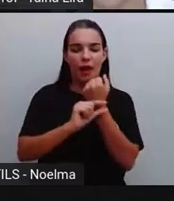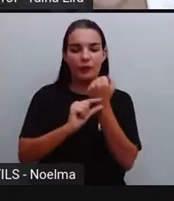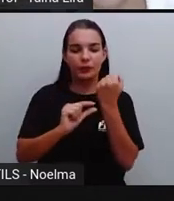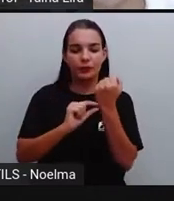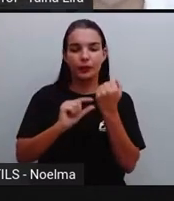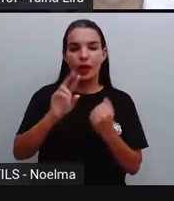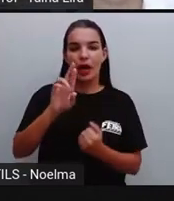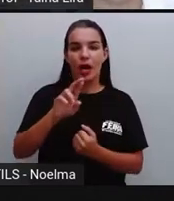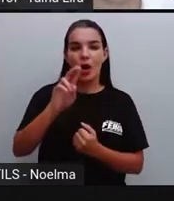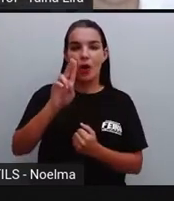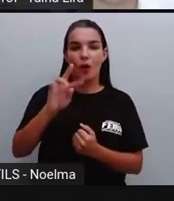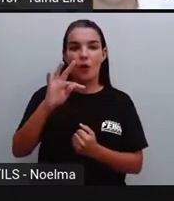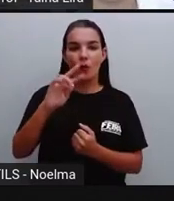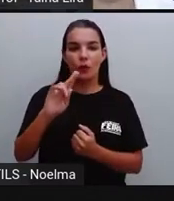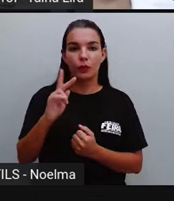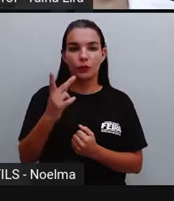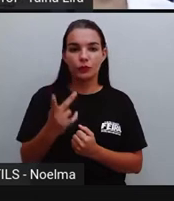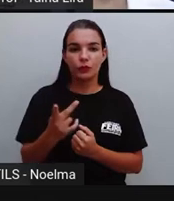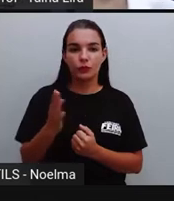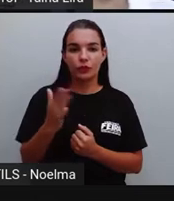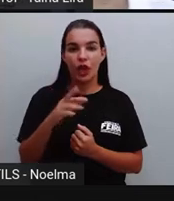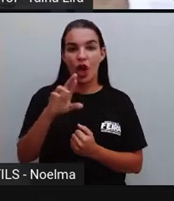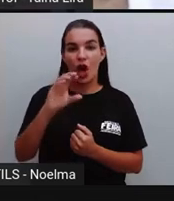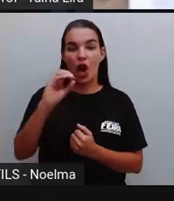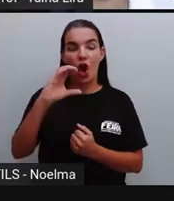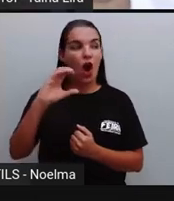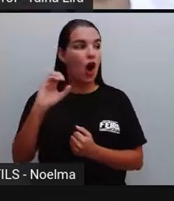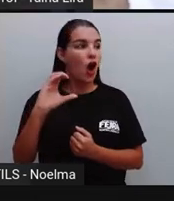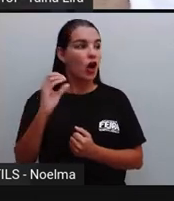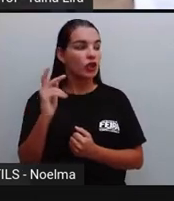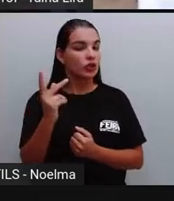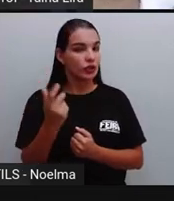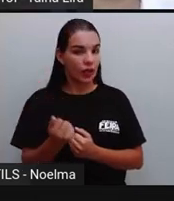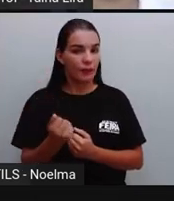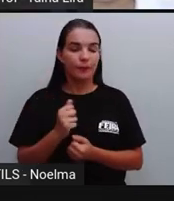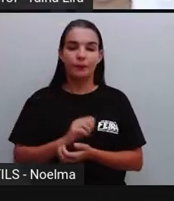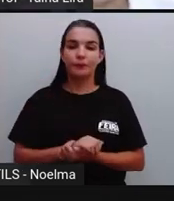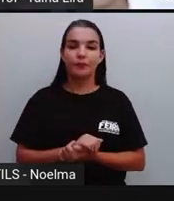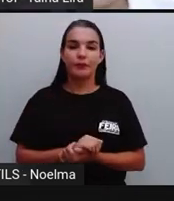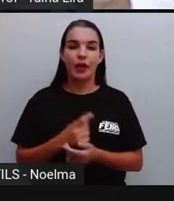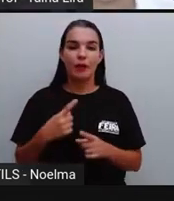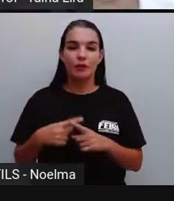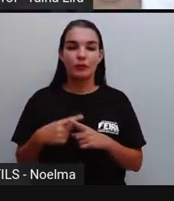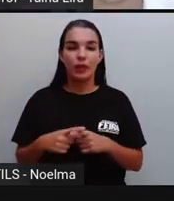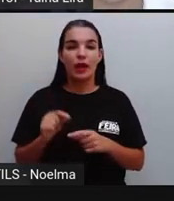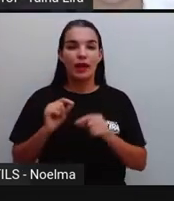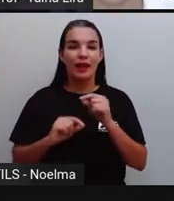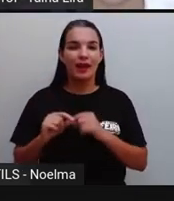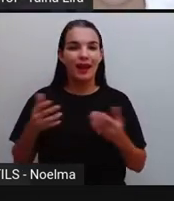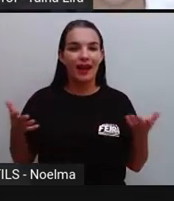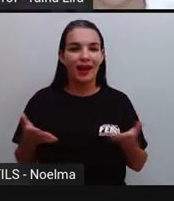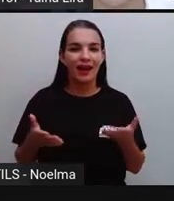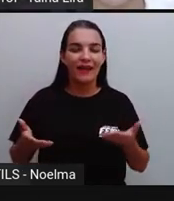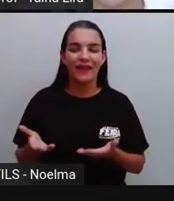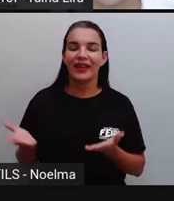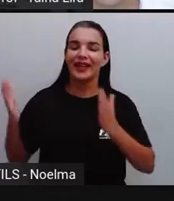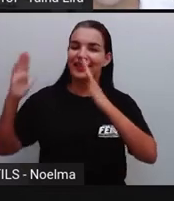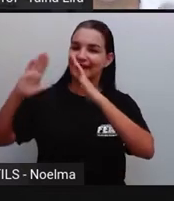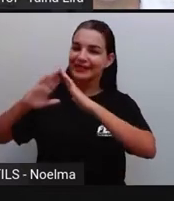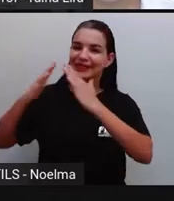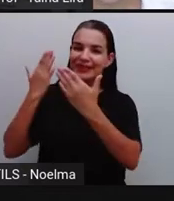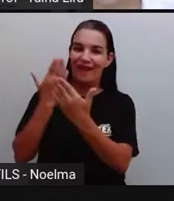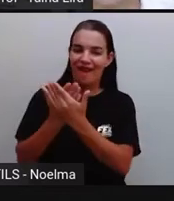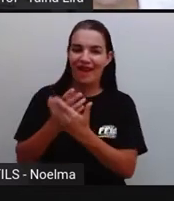livros dessa coleção em aulas anteriores, né? A família do Marcelo, o bairro do Marcelo, e hoje nós vamos ver aí